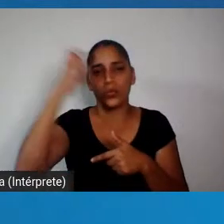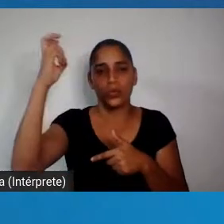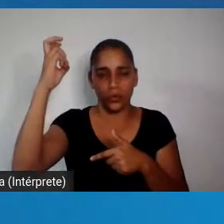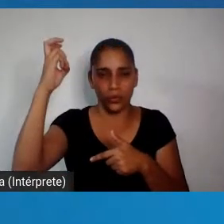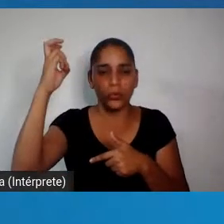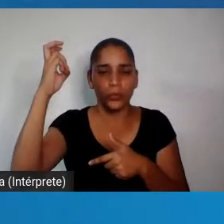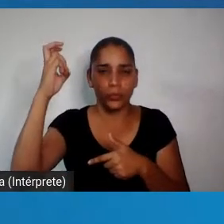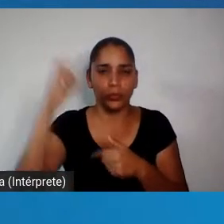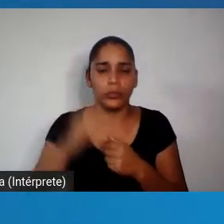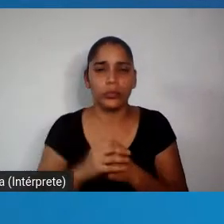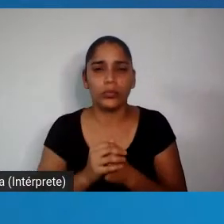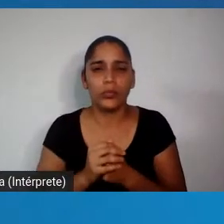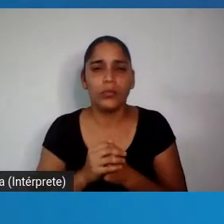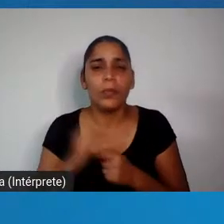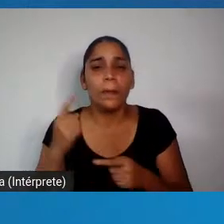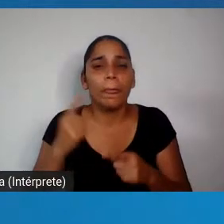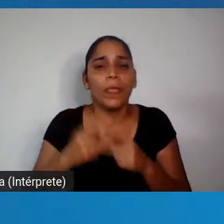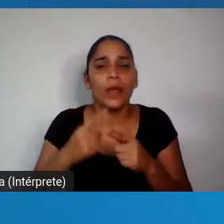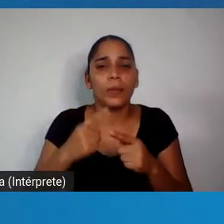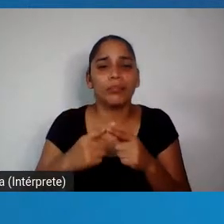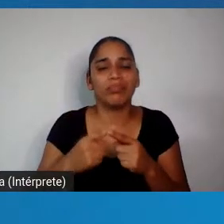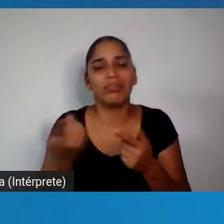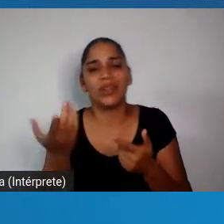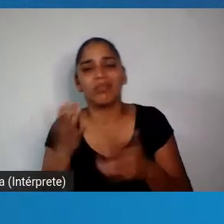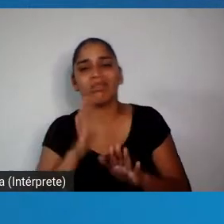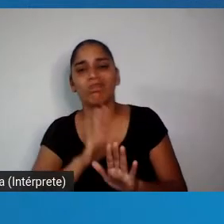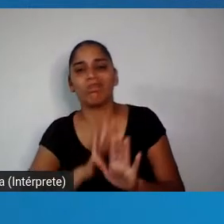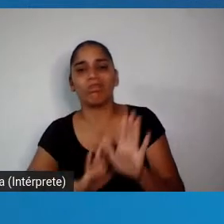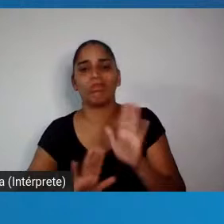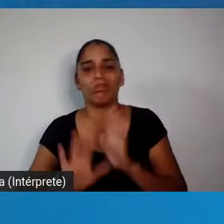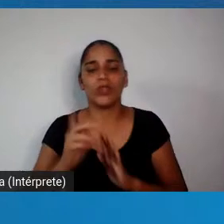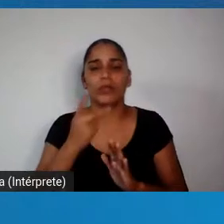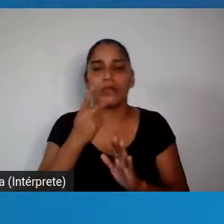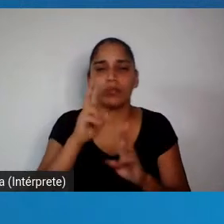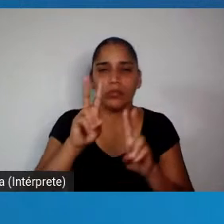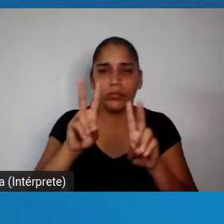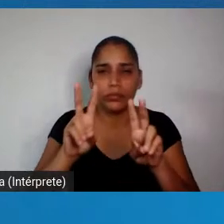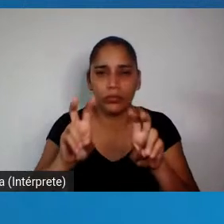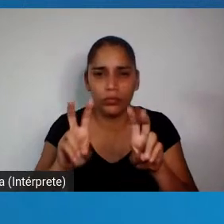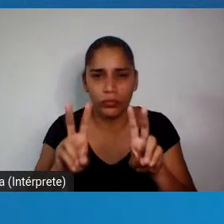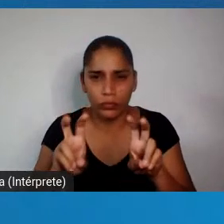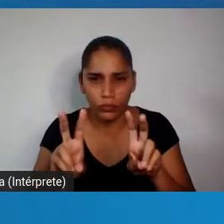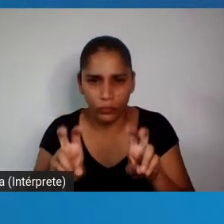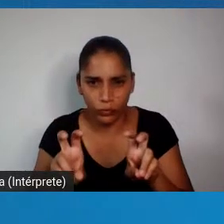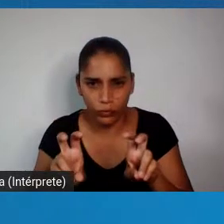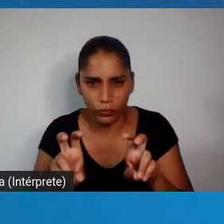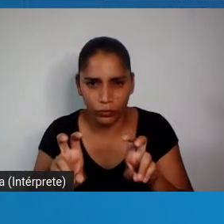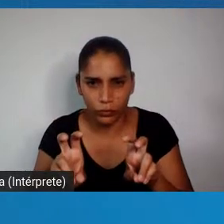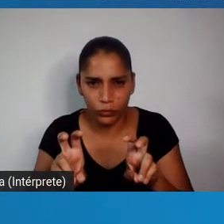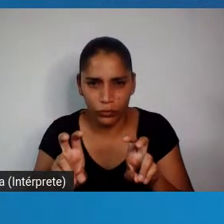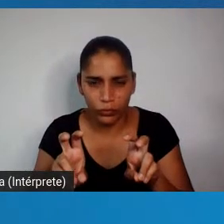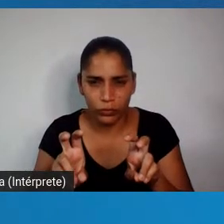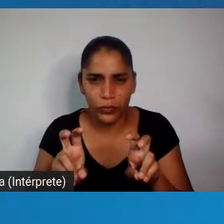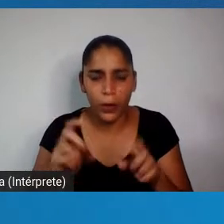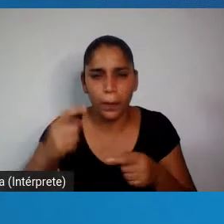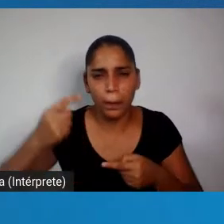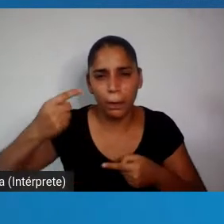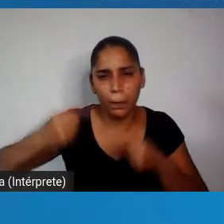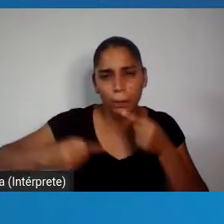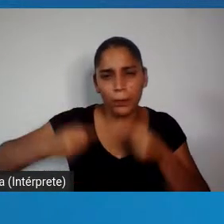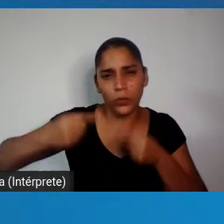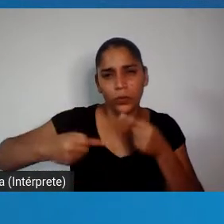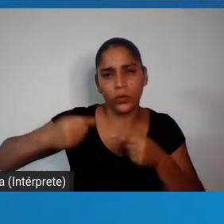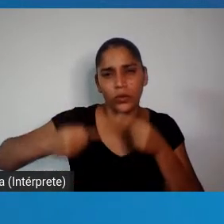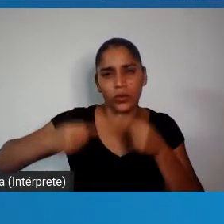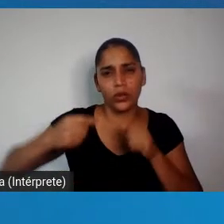porque eu tenho receio que a gente reedite uma política contra